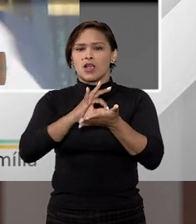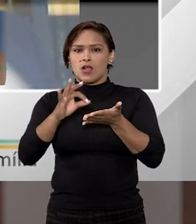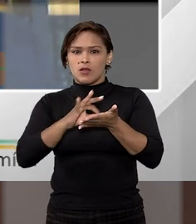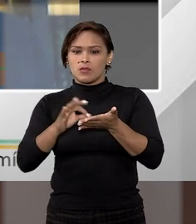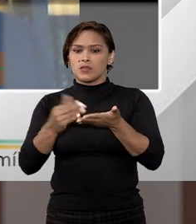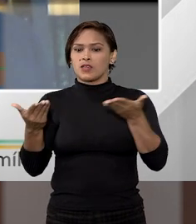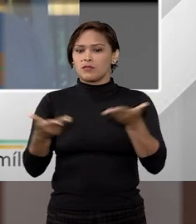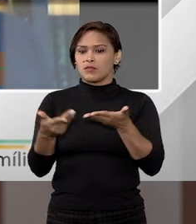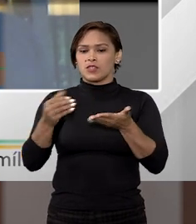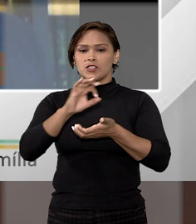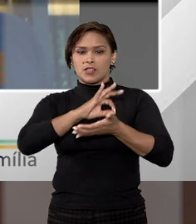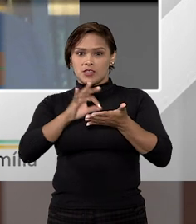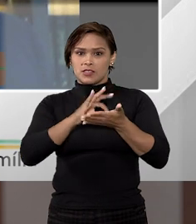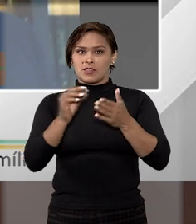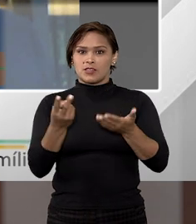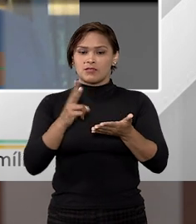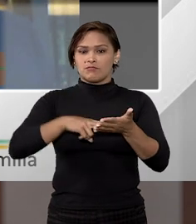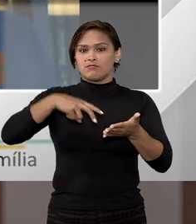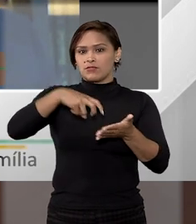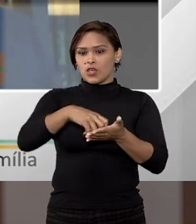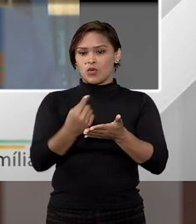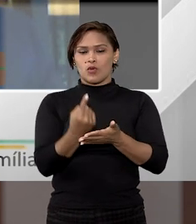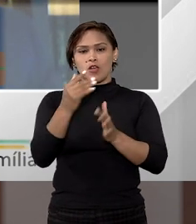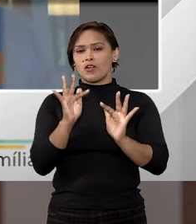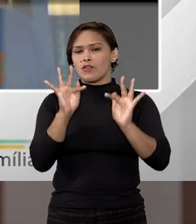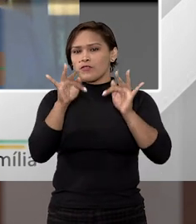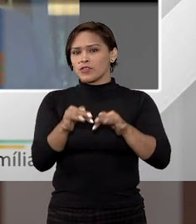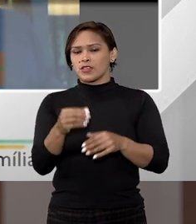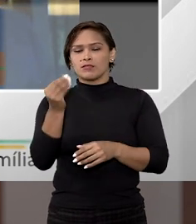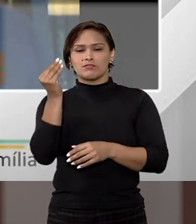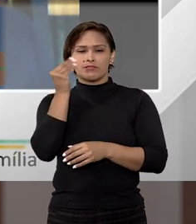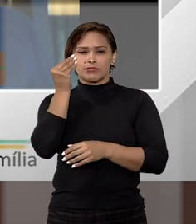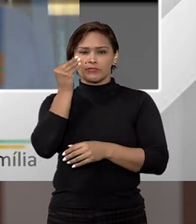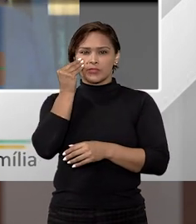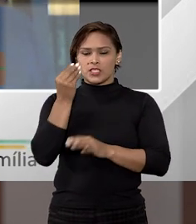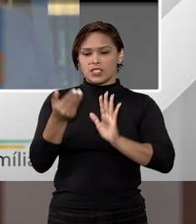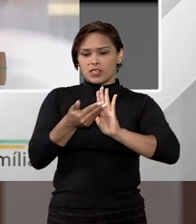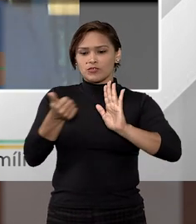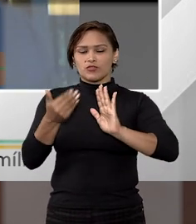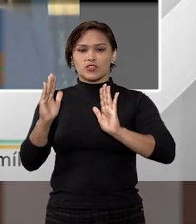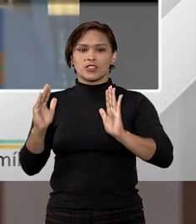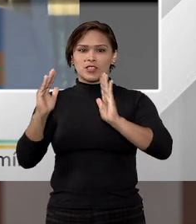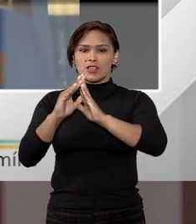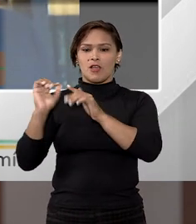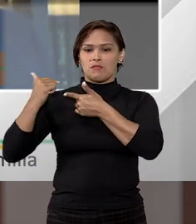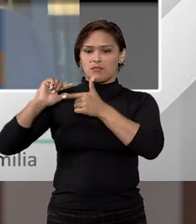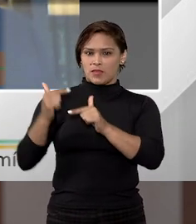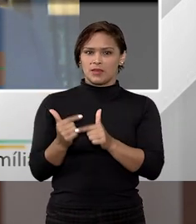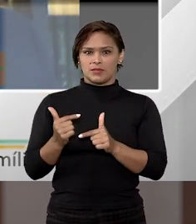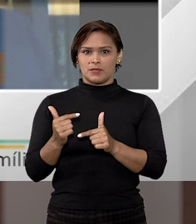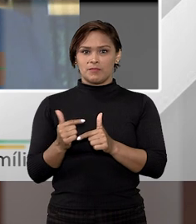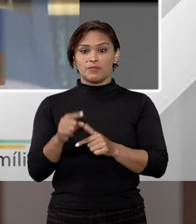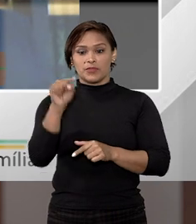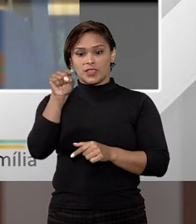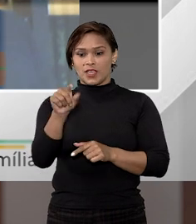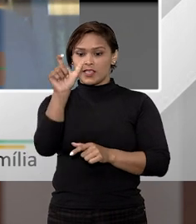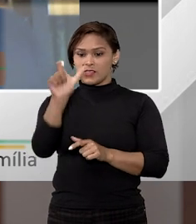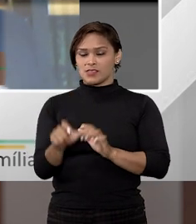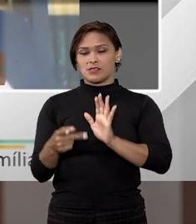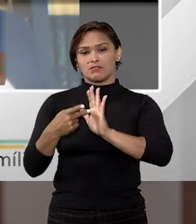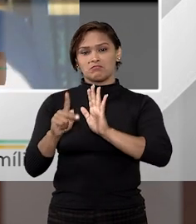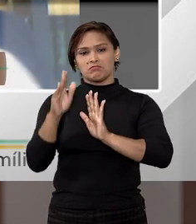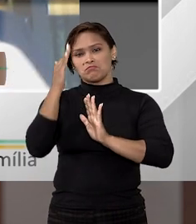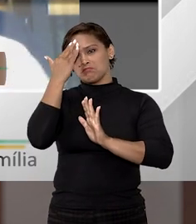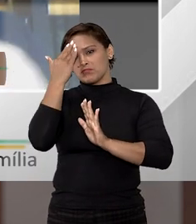proprietórios, mas já citados na execução com a única finalidade de tentar tirar do seu patrimônio esse bem. Nesse caso,